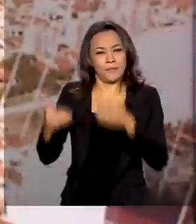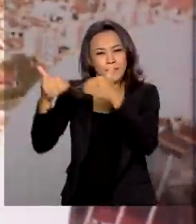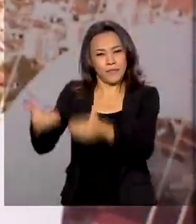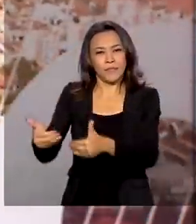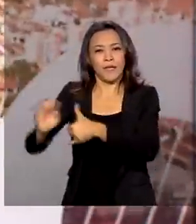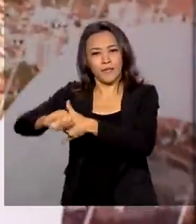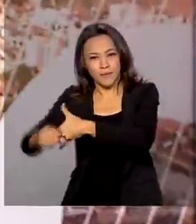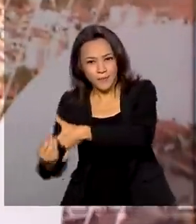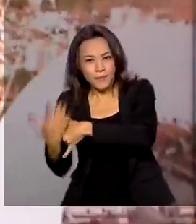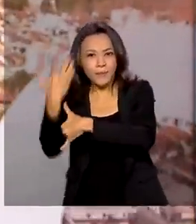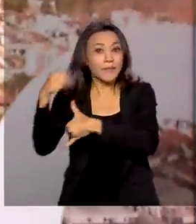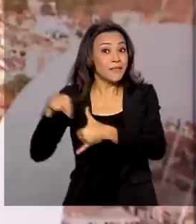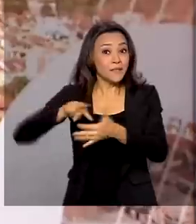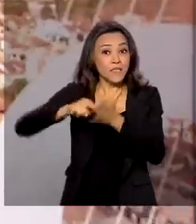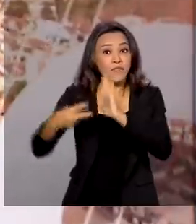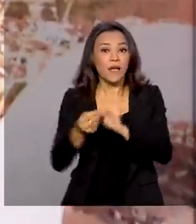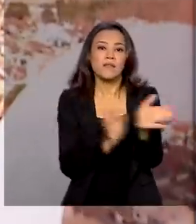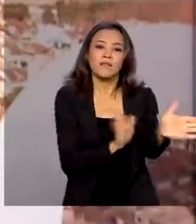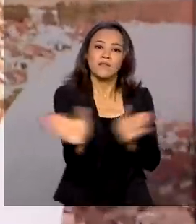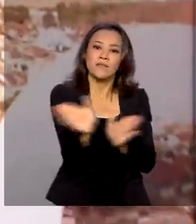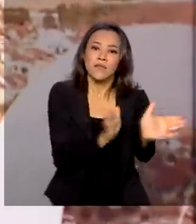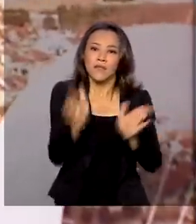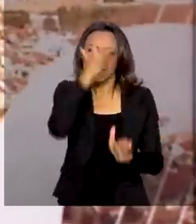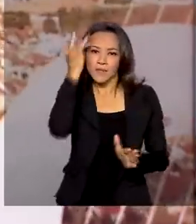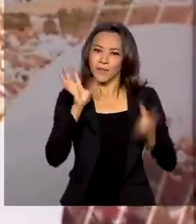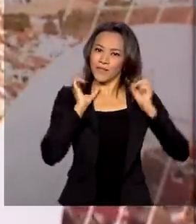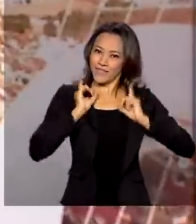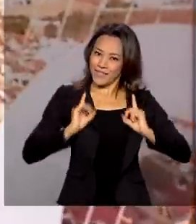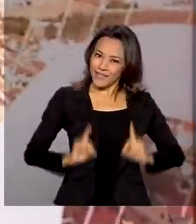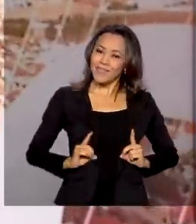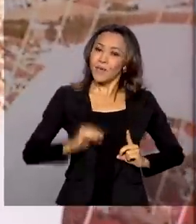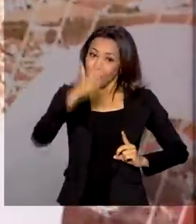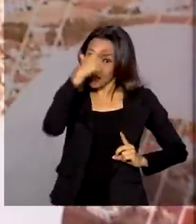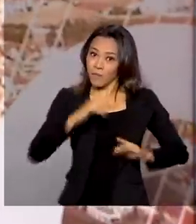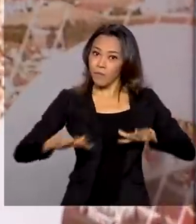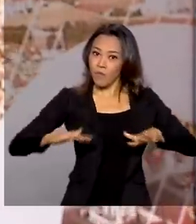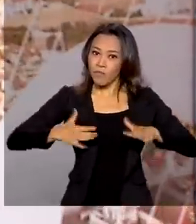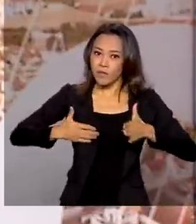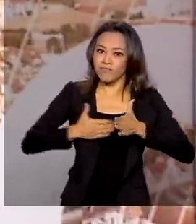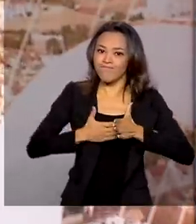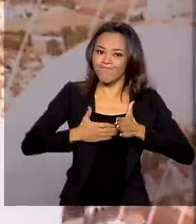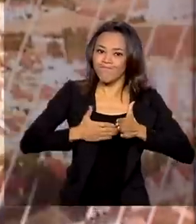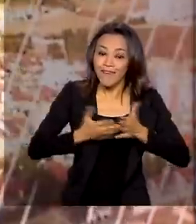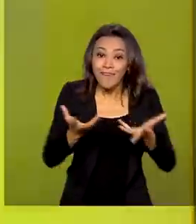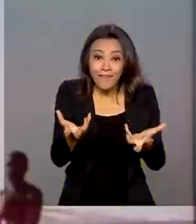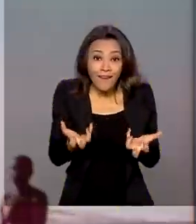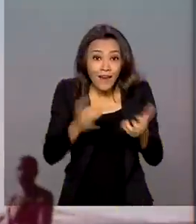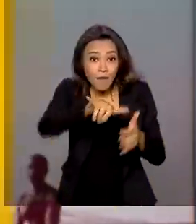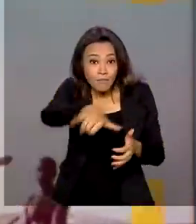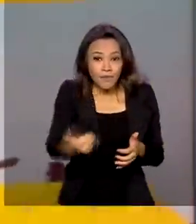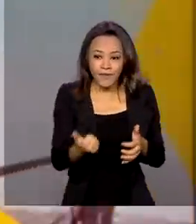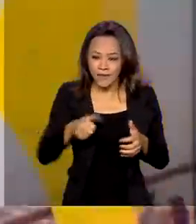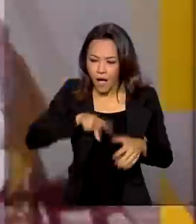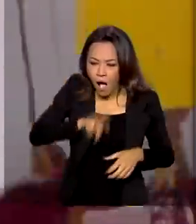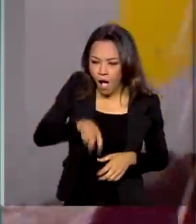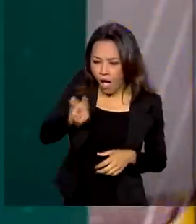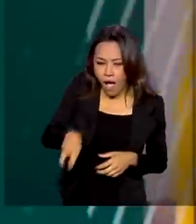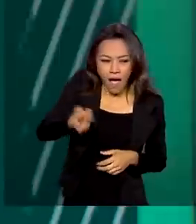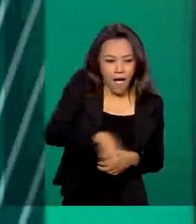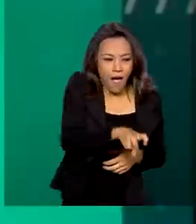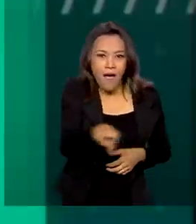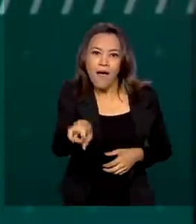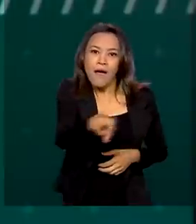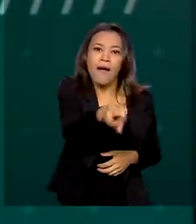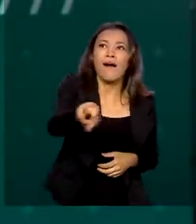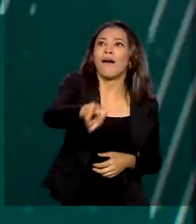acessibilidade para pessoas com deficiência ou mobilidade reduzida e que querem aproveitar trilhas e passeios em parques